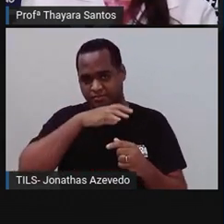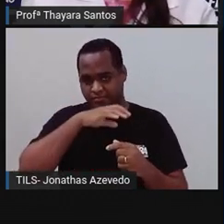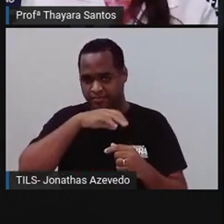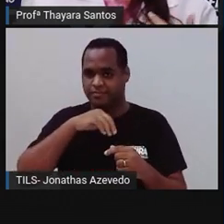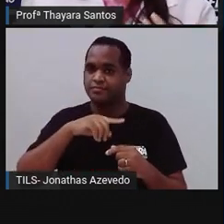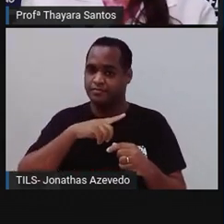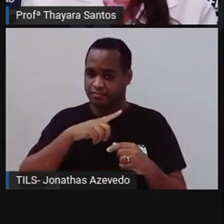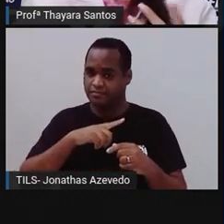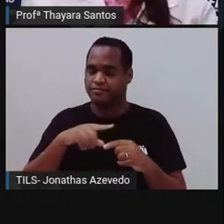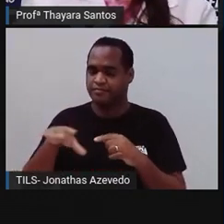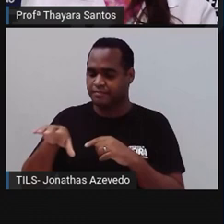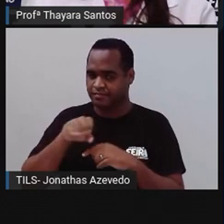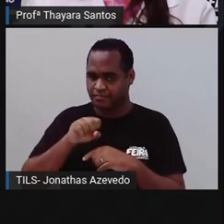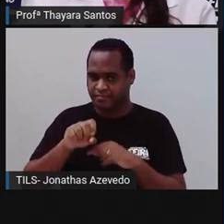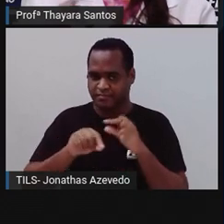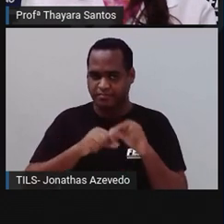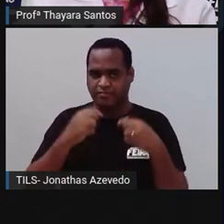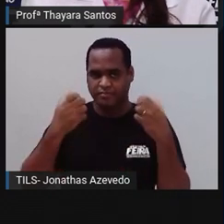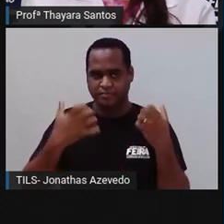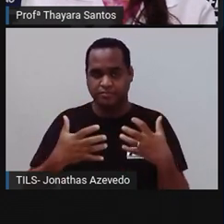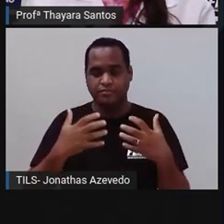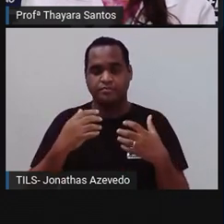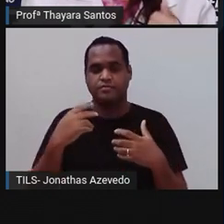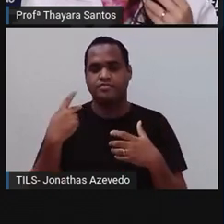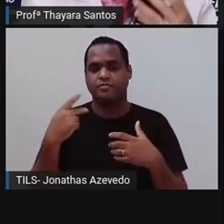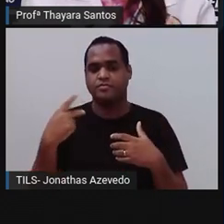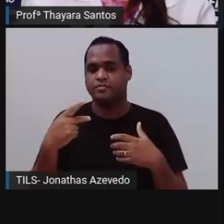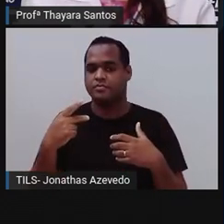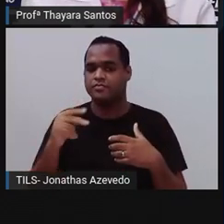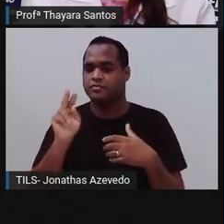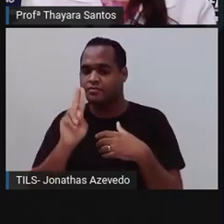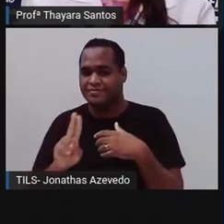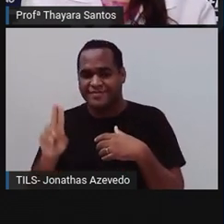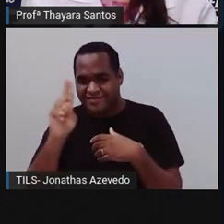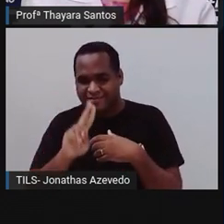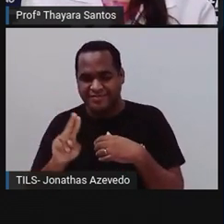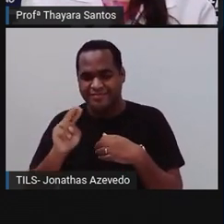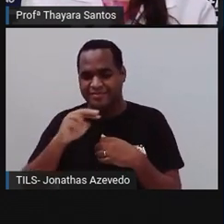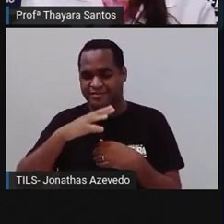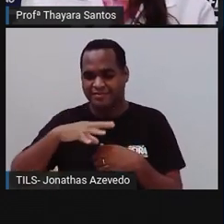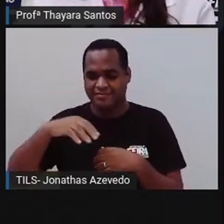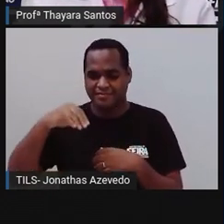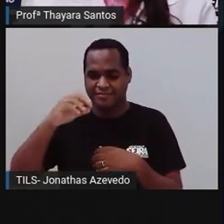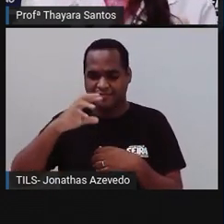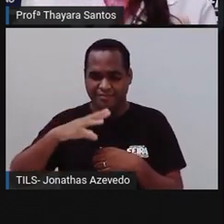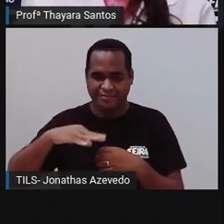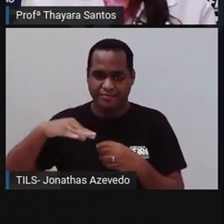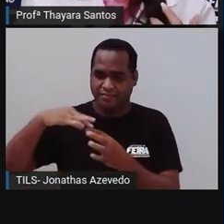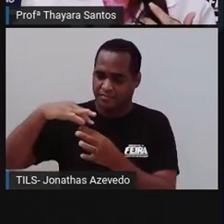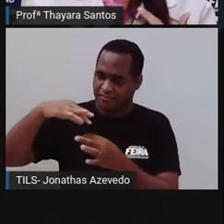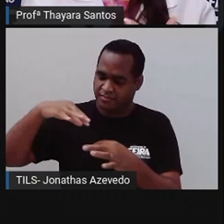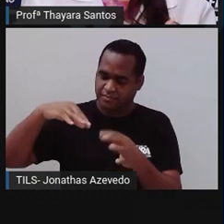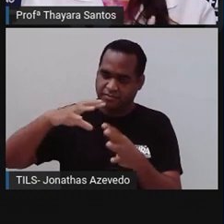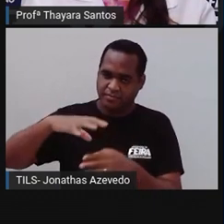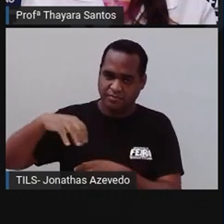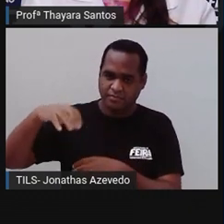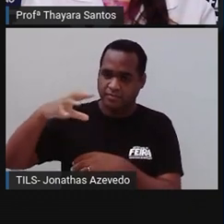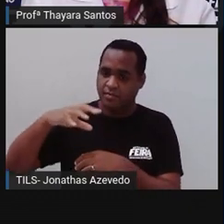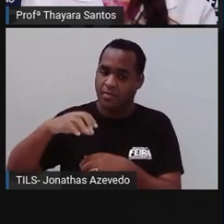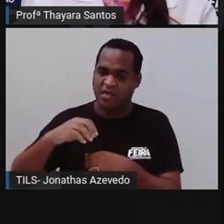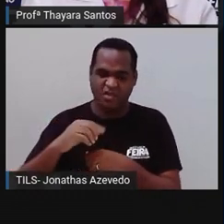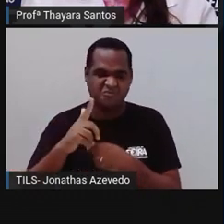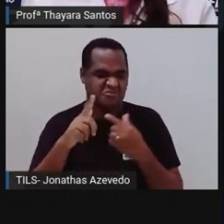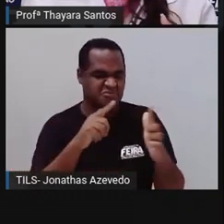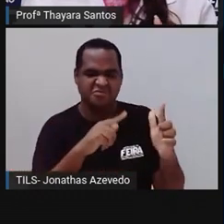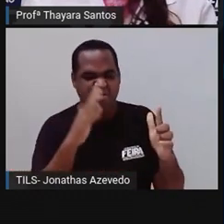perigoso. Porque o que ela faz? Ela utiliza esse quinidócito, essa substância produzida pelo quinidócito, tanto como uma forma de se defender dos